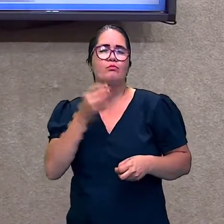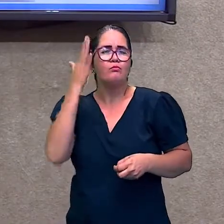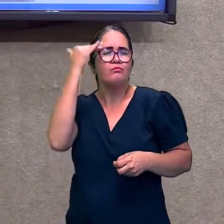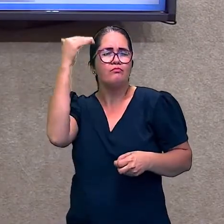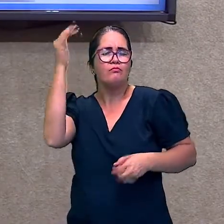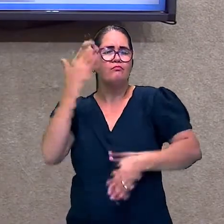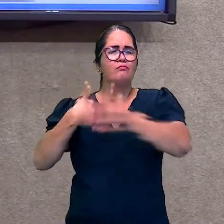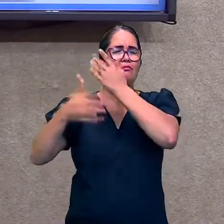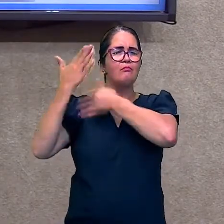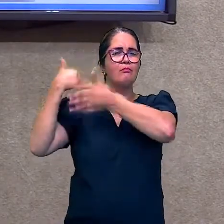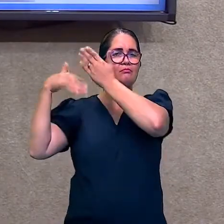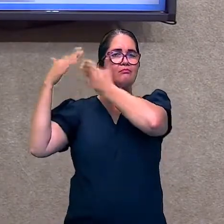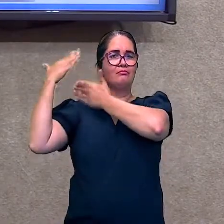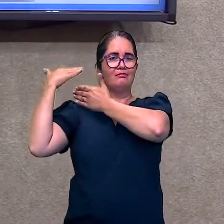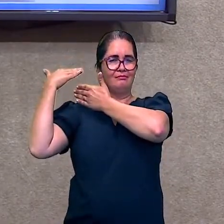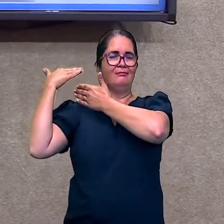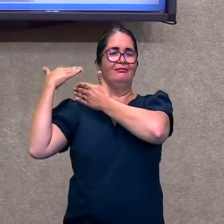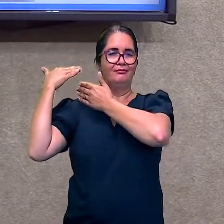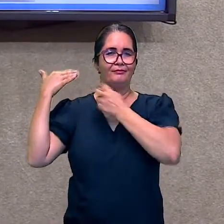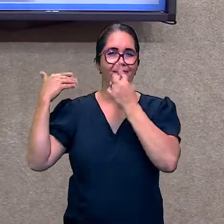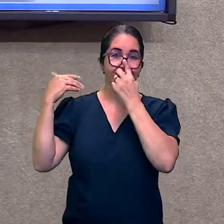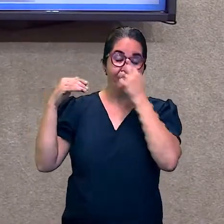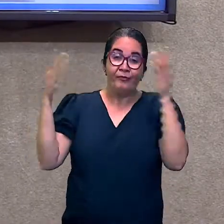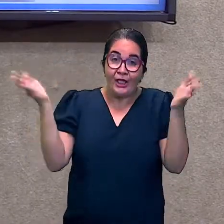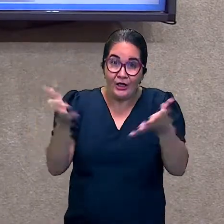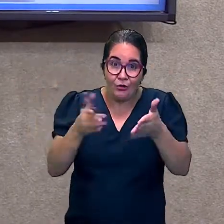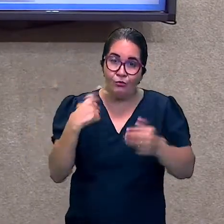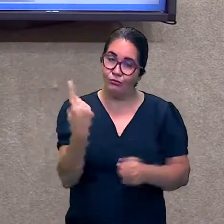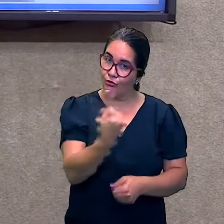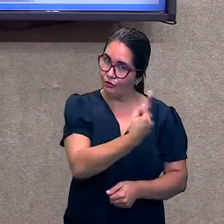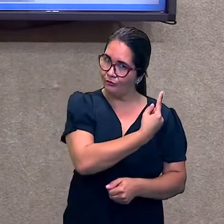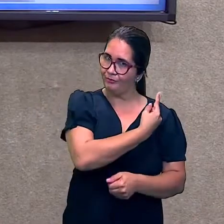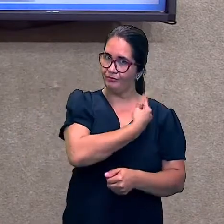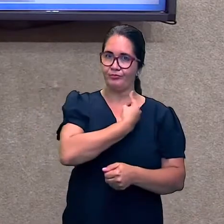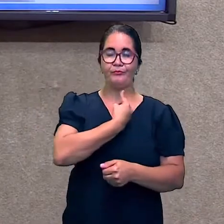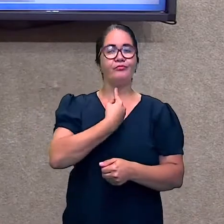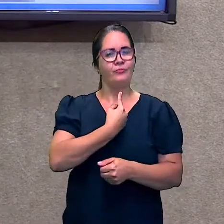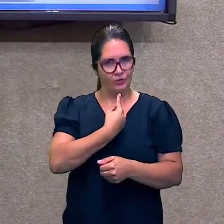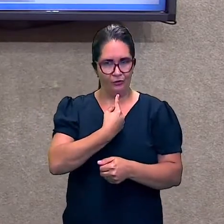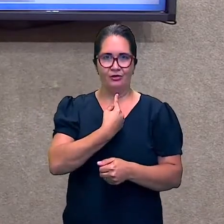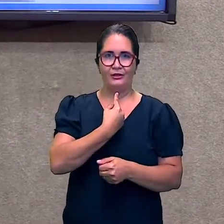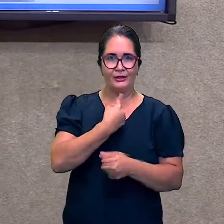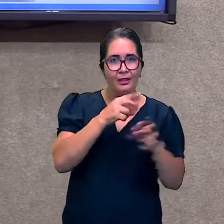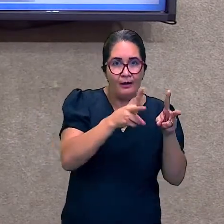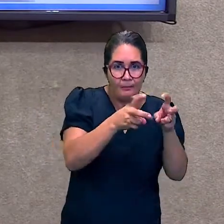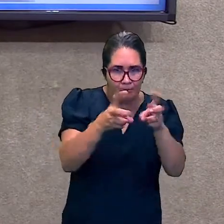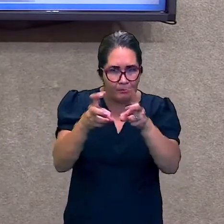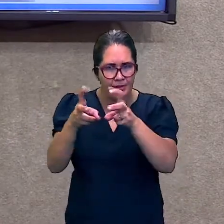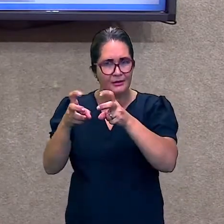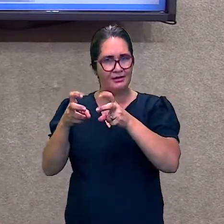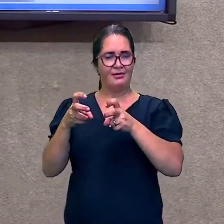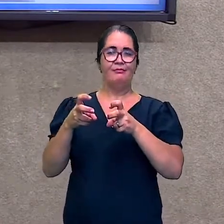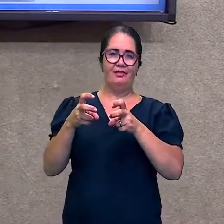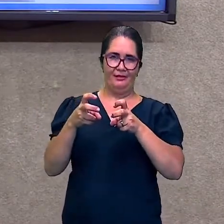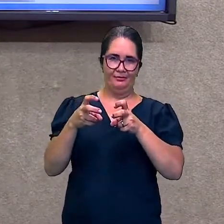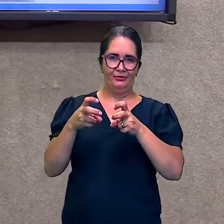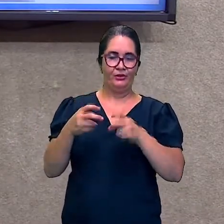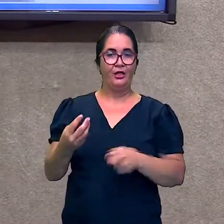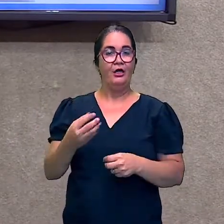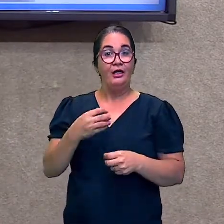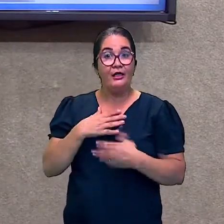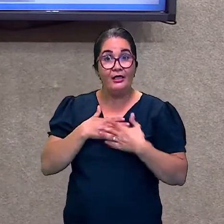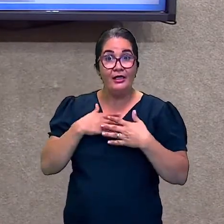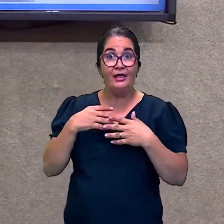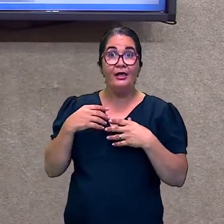ficou até hoje. Porque seguimos. E vivenciamos. Criações feitas. Por